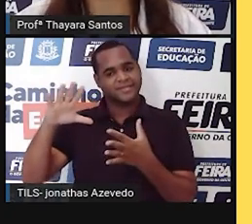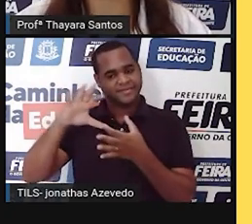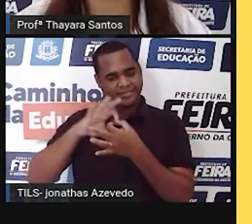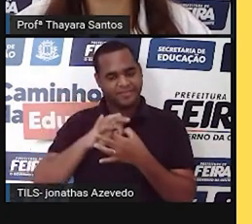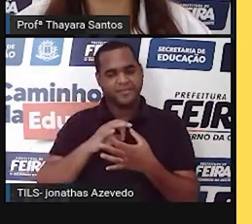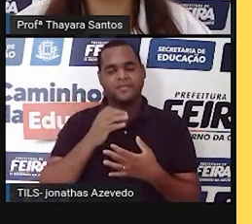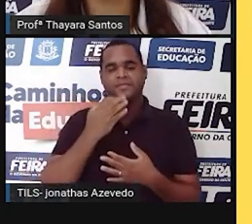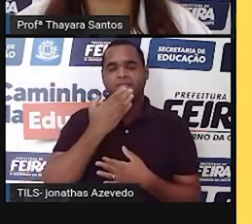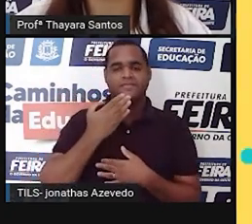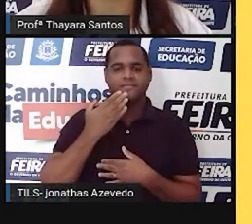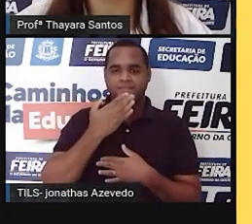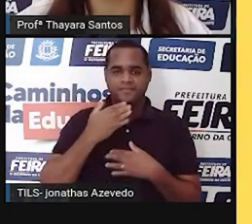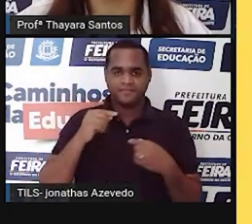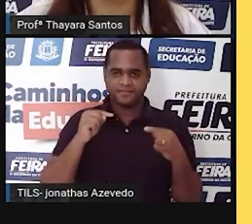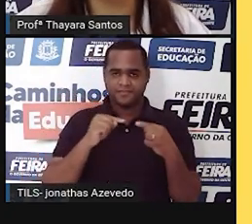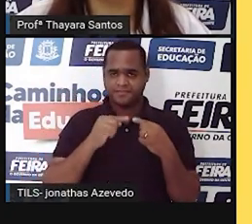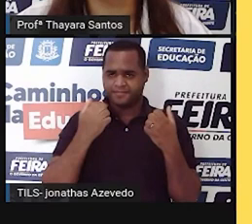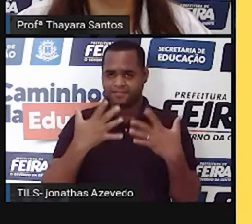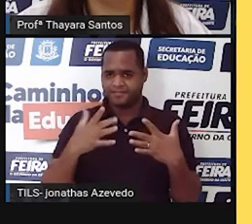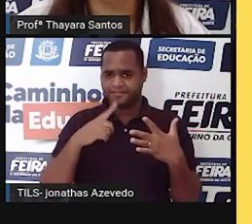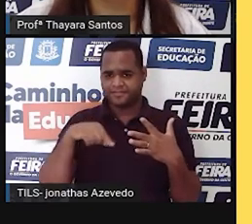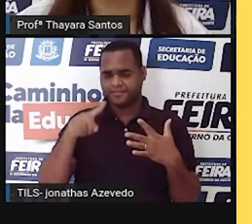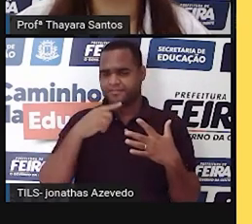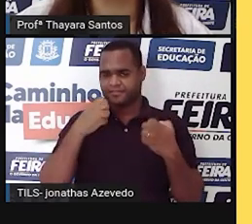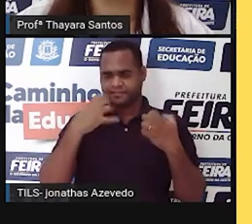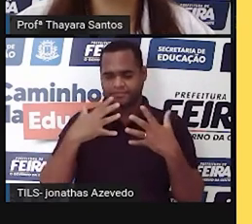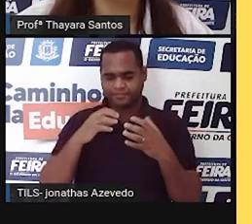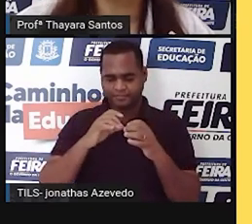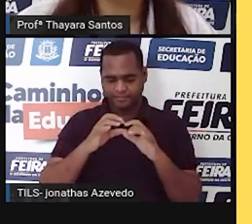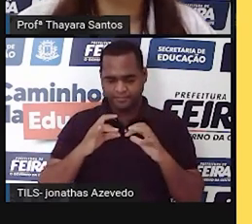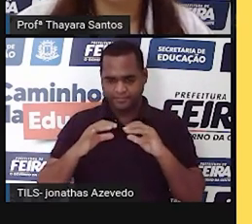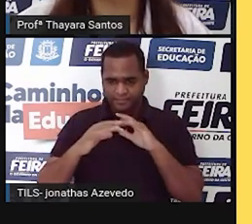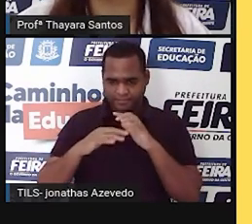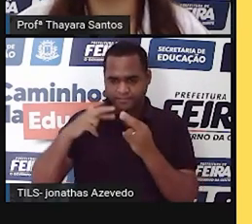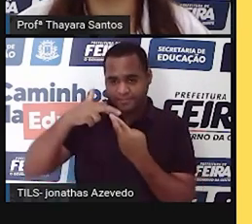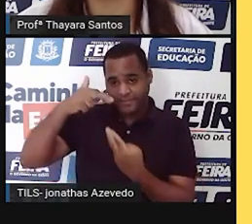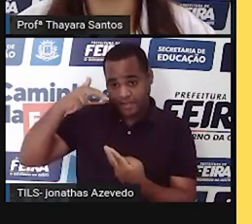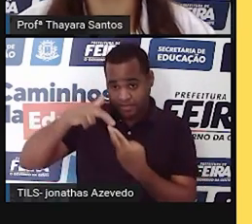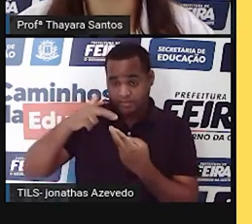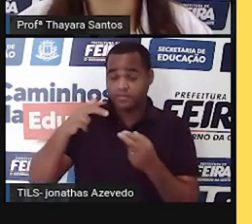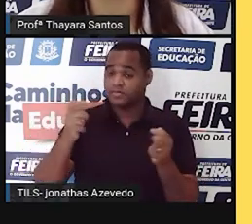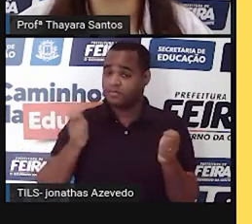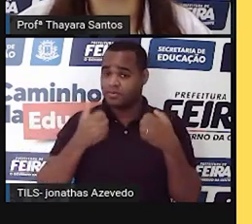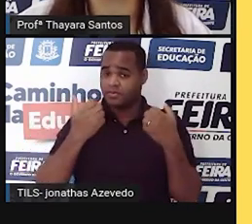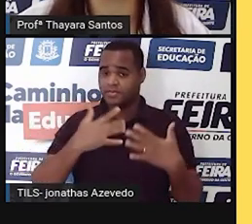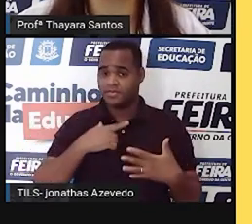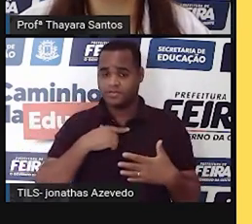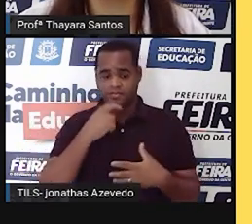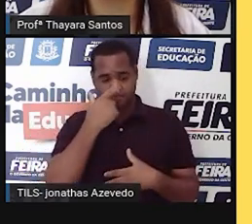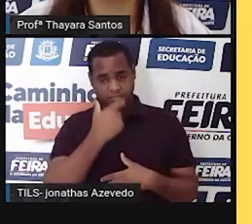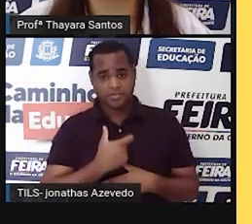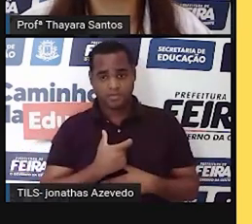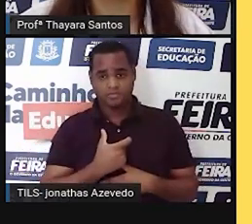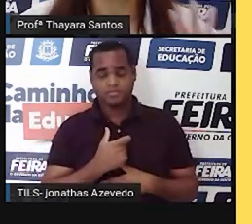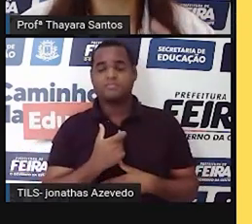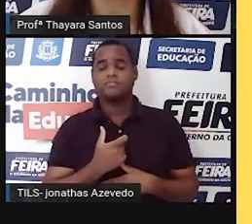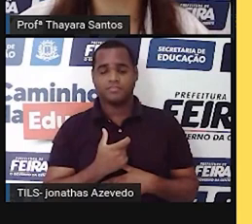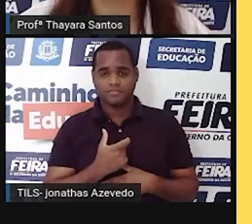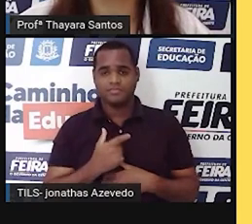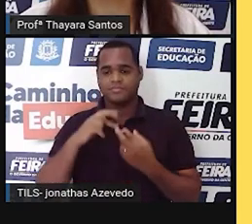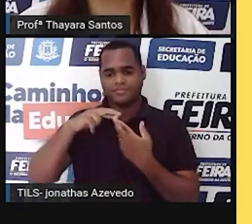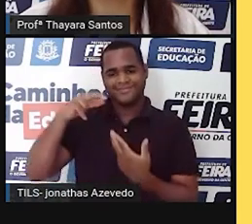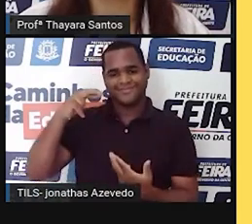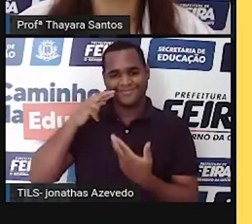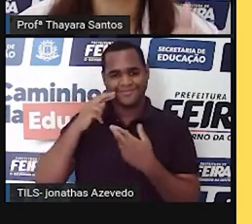Então, os nucleotídeos que formam a nossa molécula do DNA, no nosso caso, na nossa molécula do material genético, é